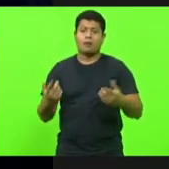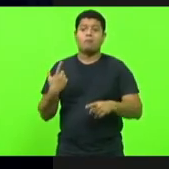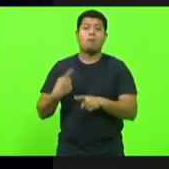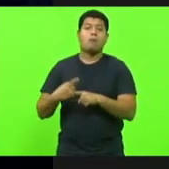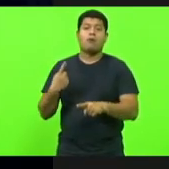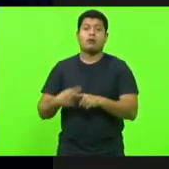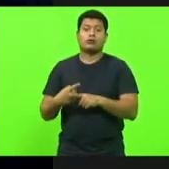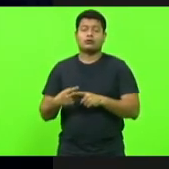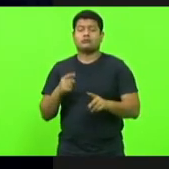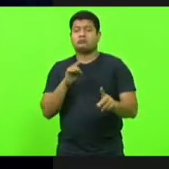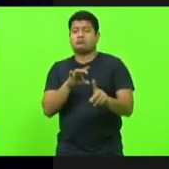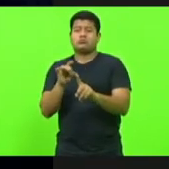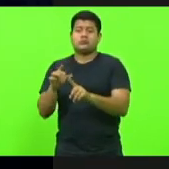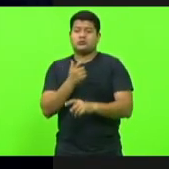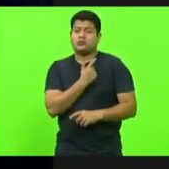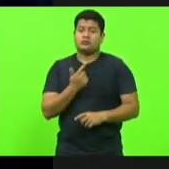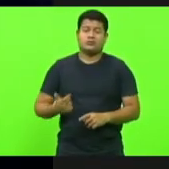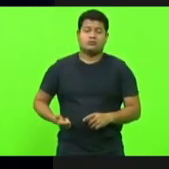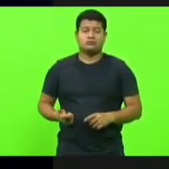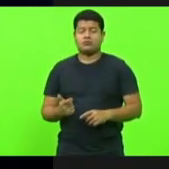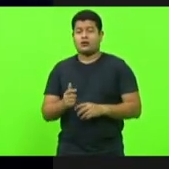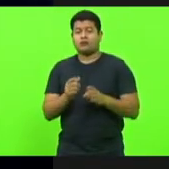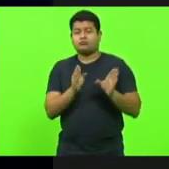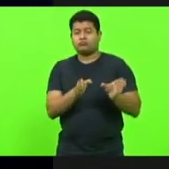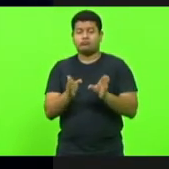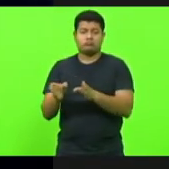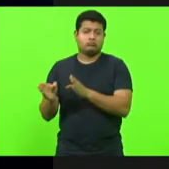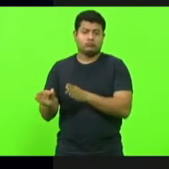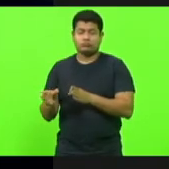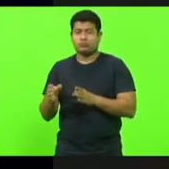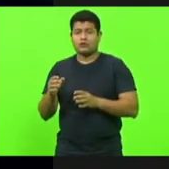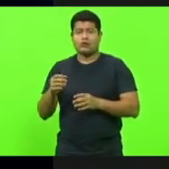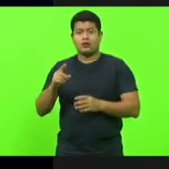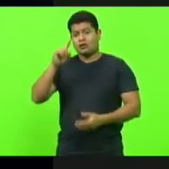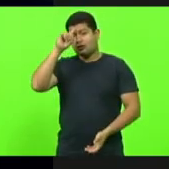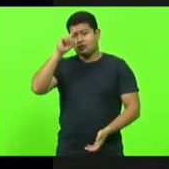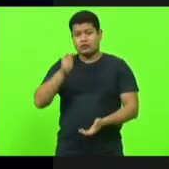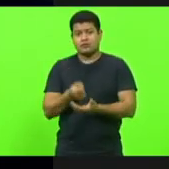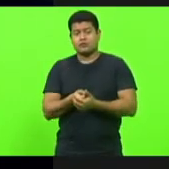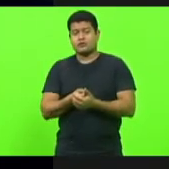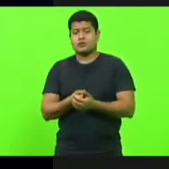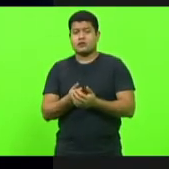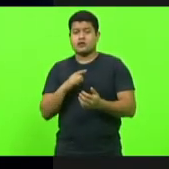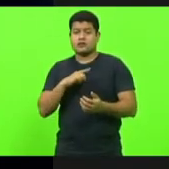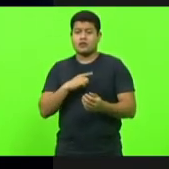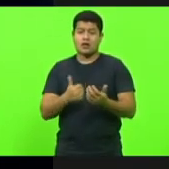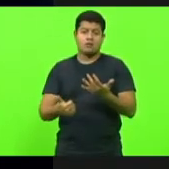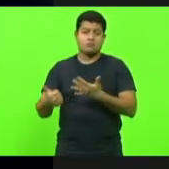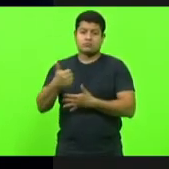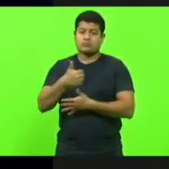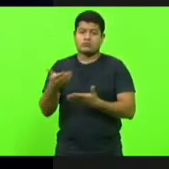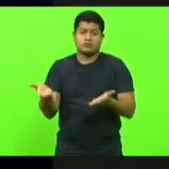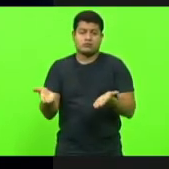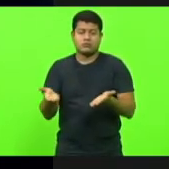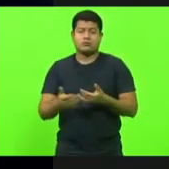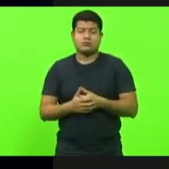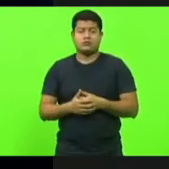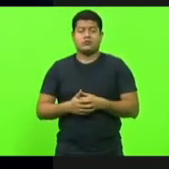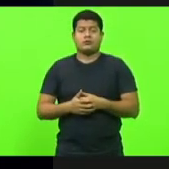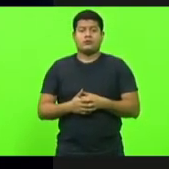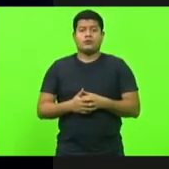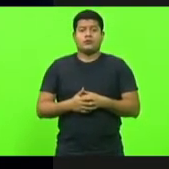governo tem o seu planejamento, tem as suas prioridades, momentos também são